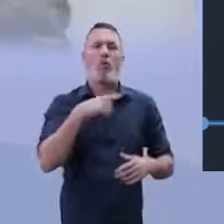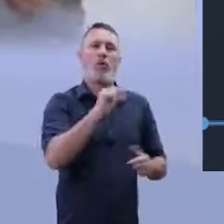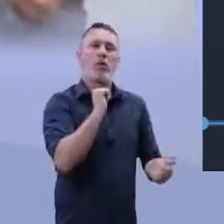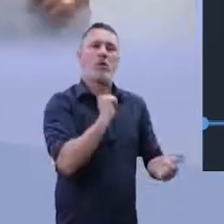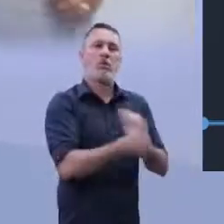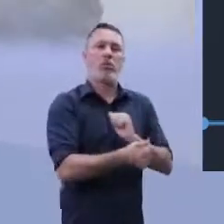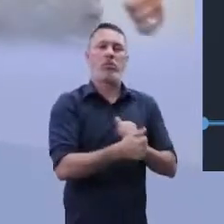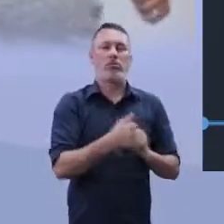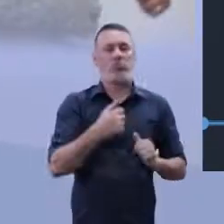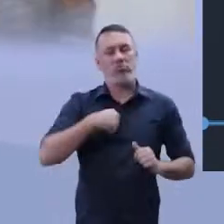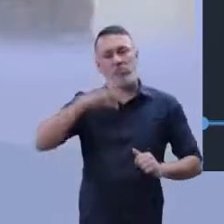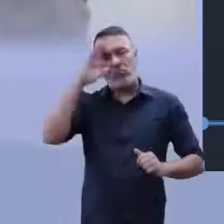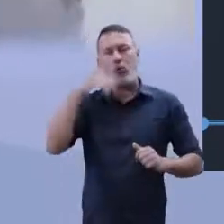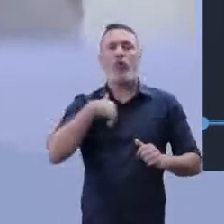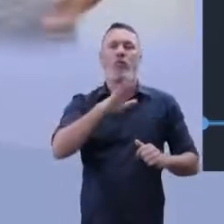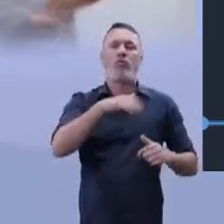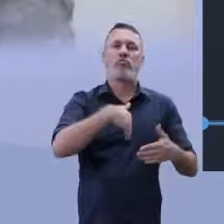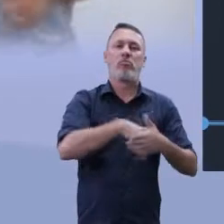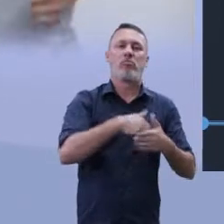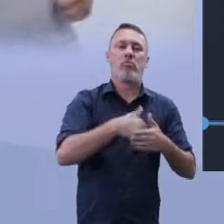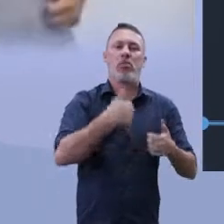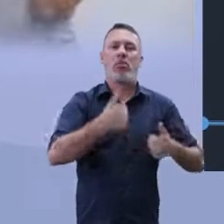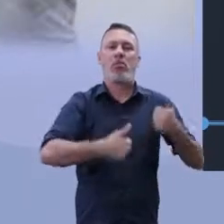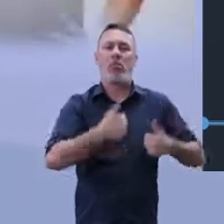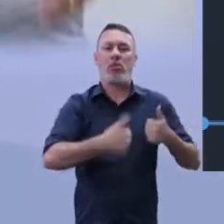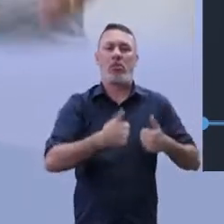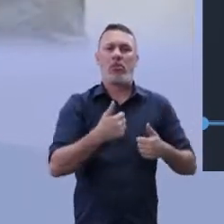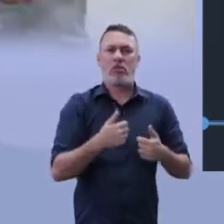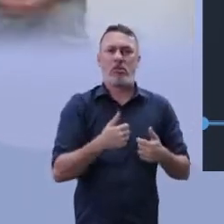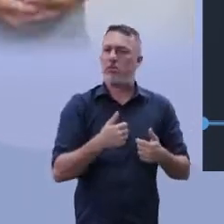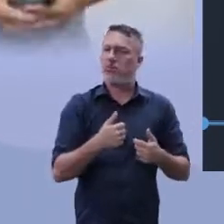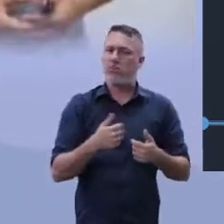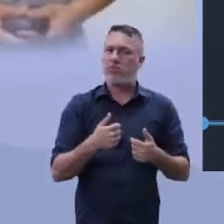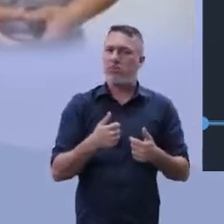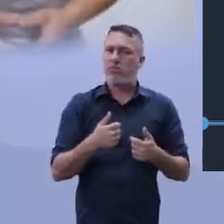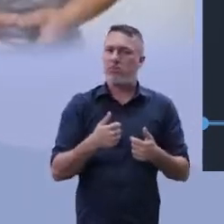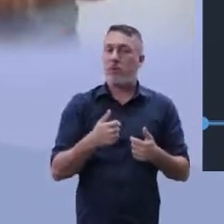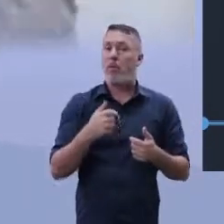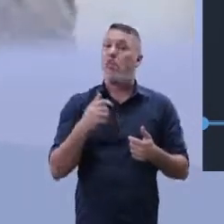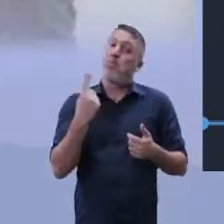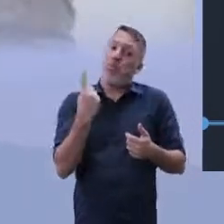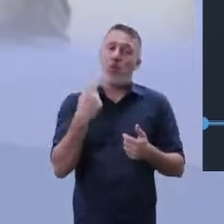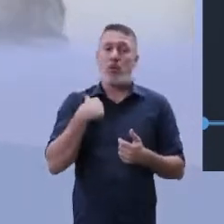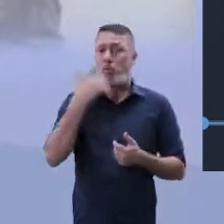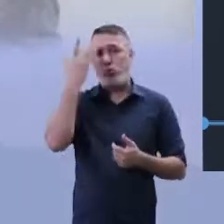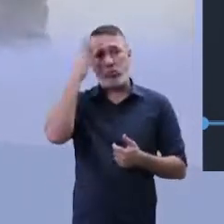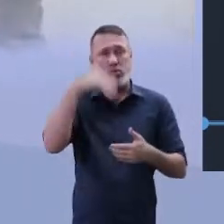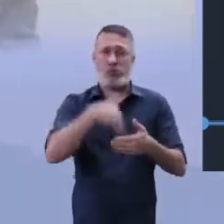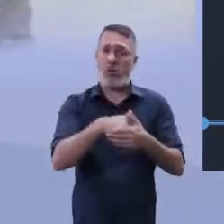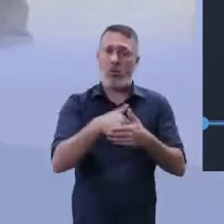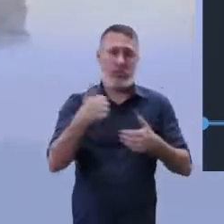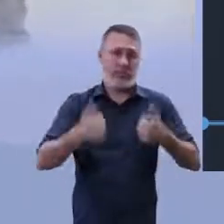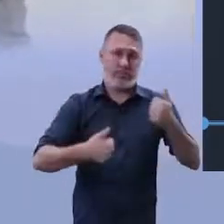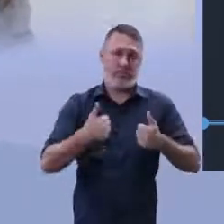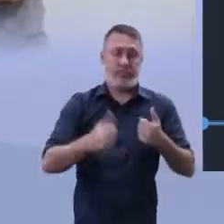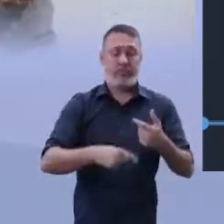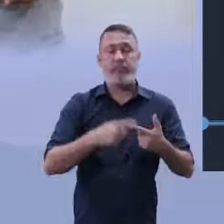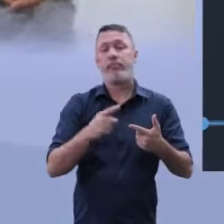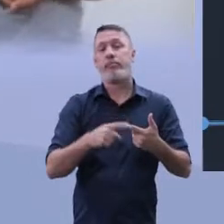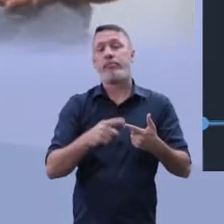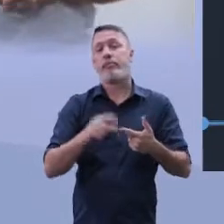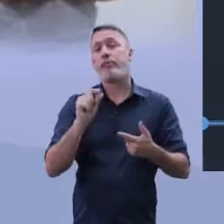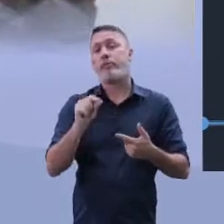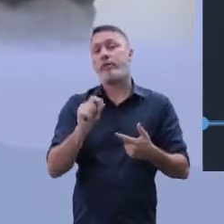porque eu vou praticar esporte para que hoje vou jogar futebol. Primeiro ponto é entender que eu não sei jogar futebol. Segundo